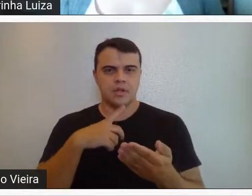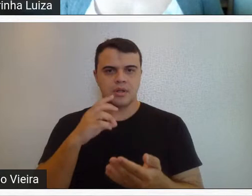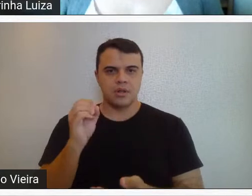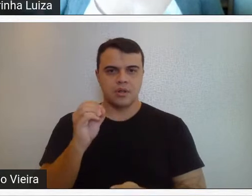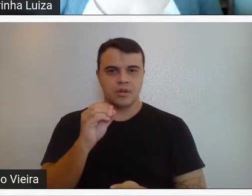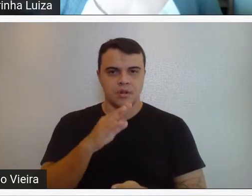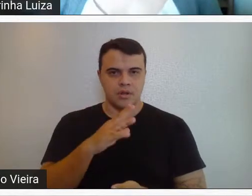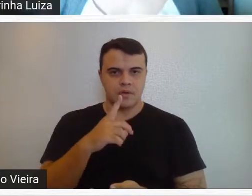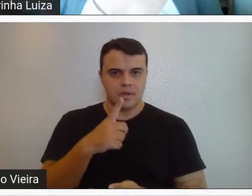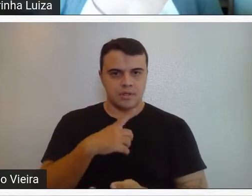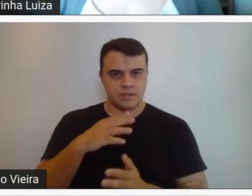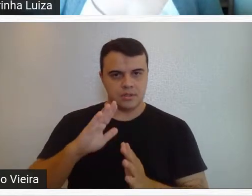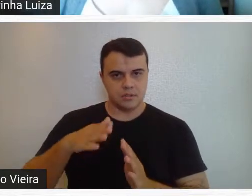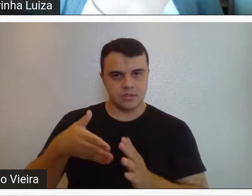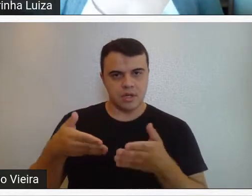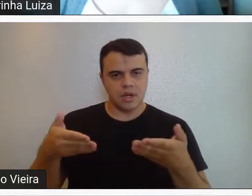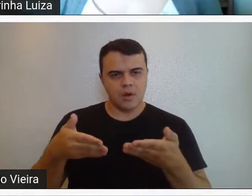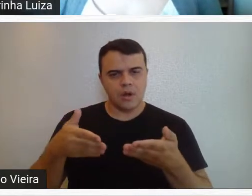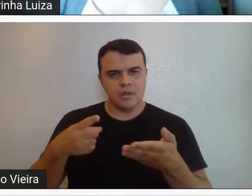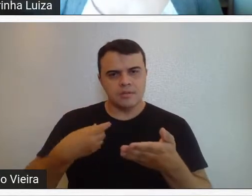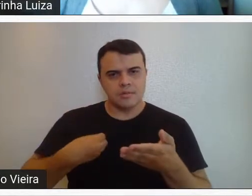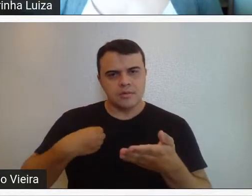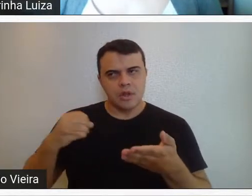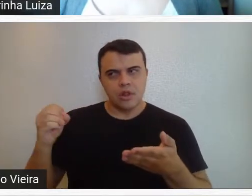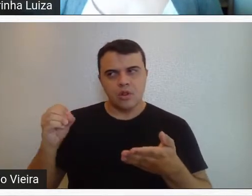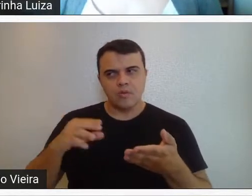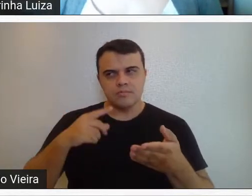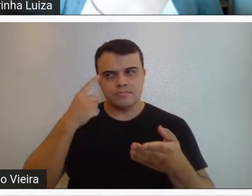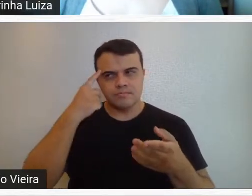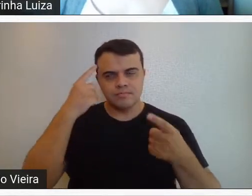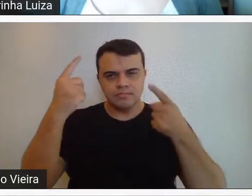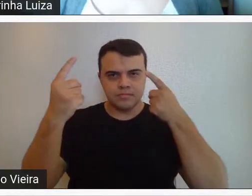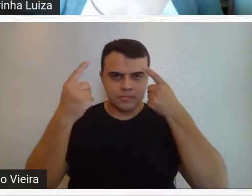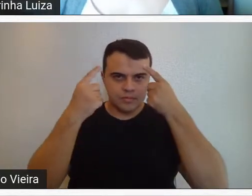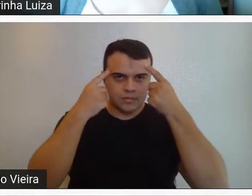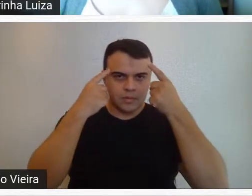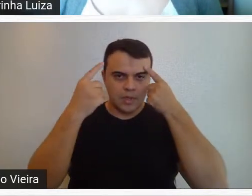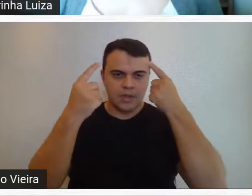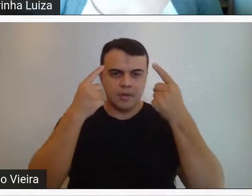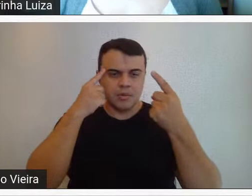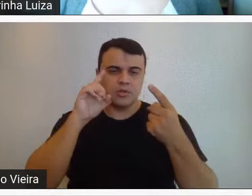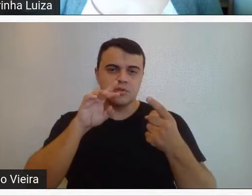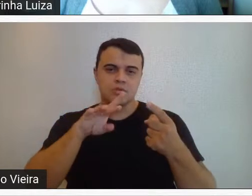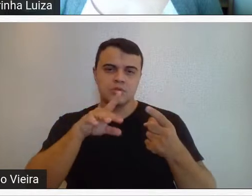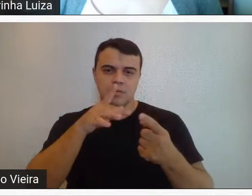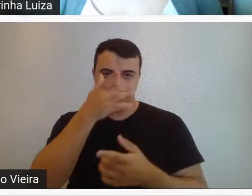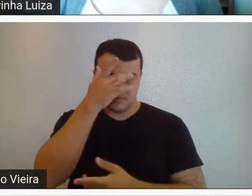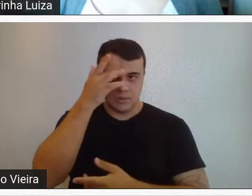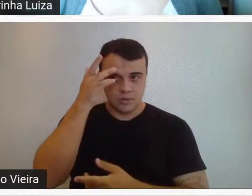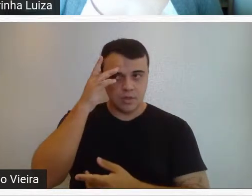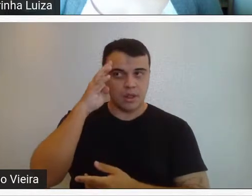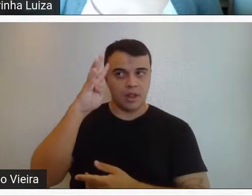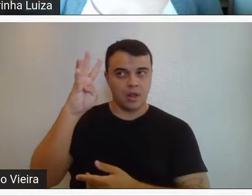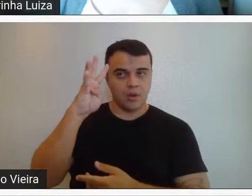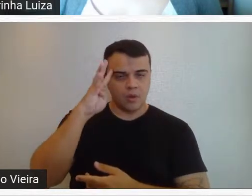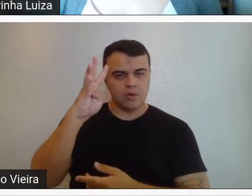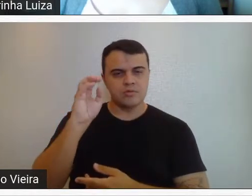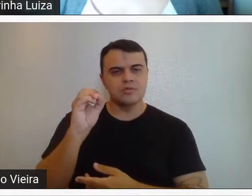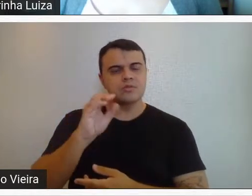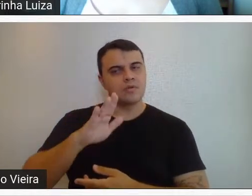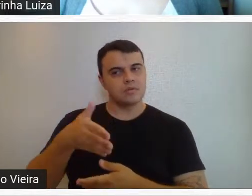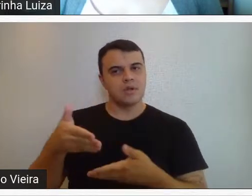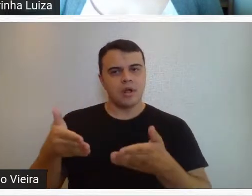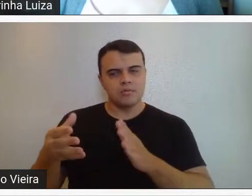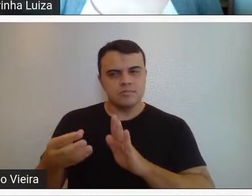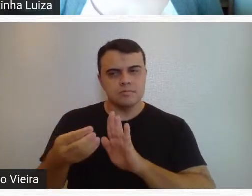contemporânea, já com incorporação de novos produtores, não só artistas, mas também teóricos, que